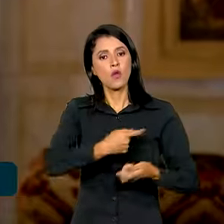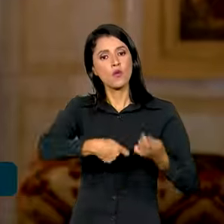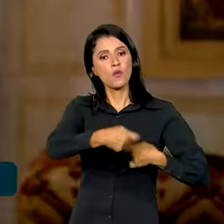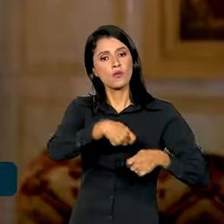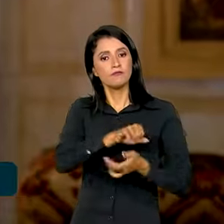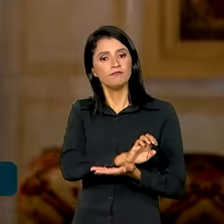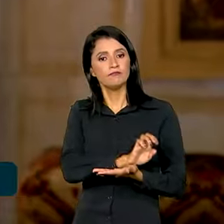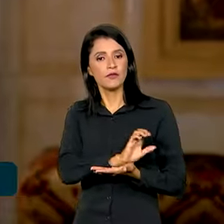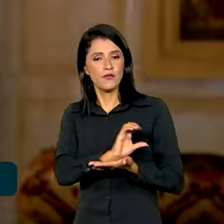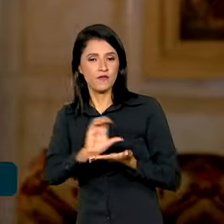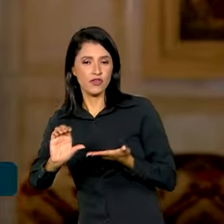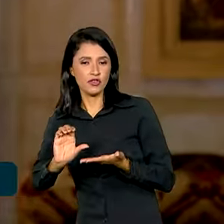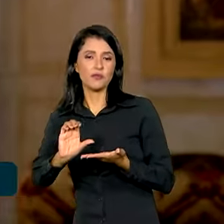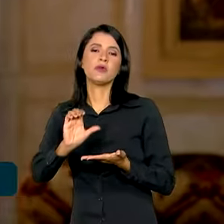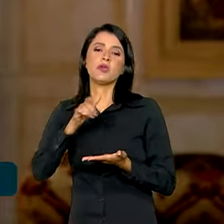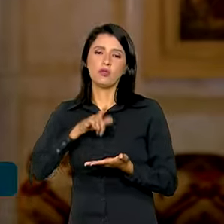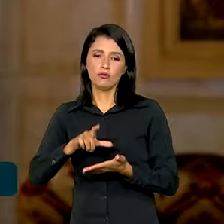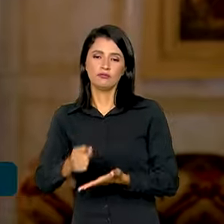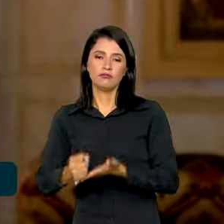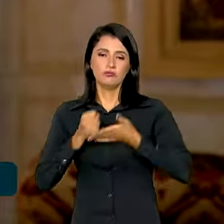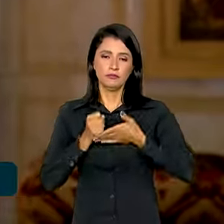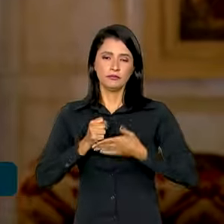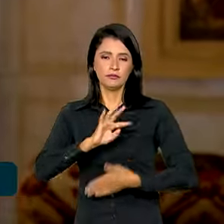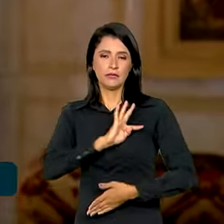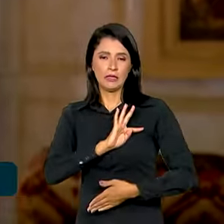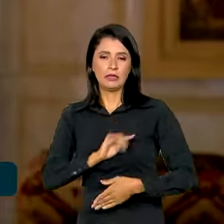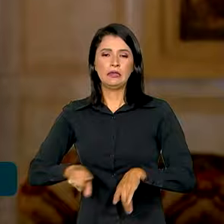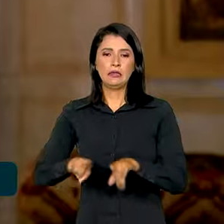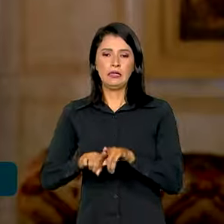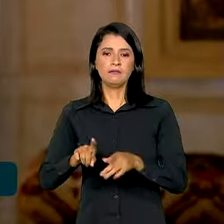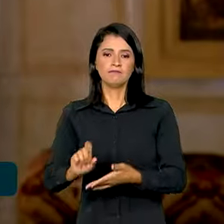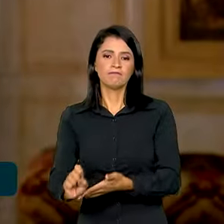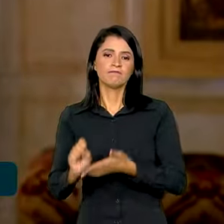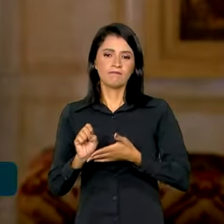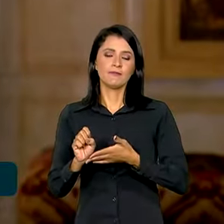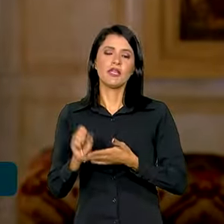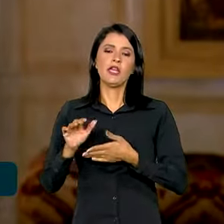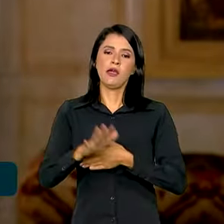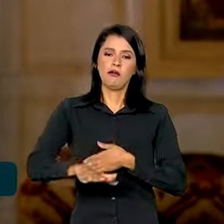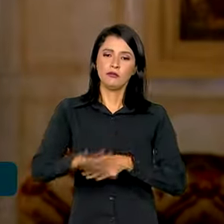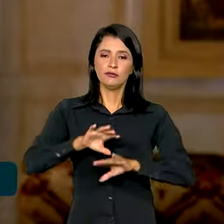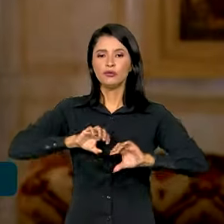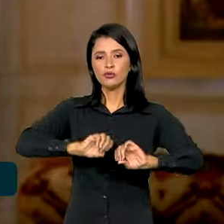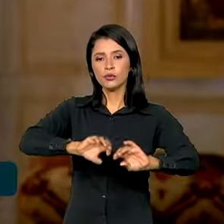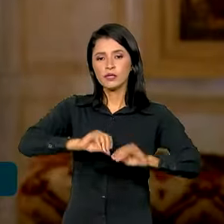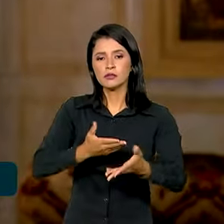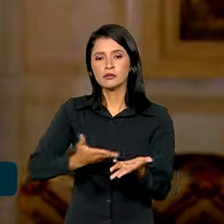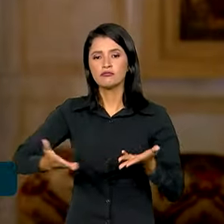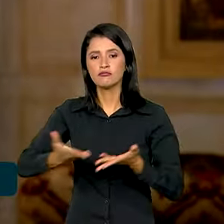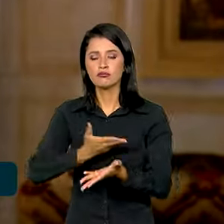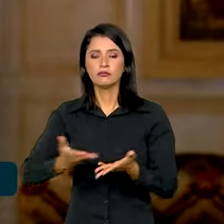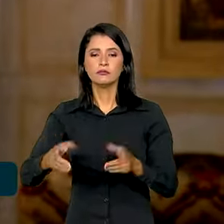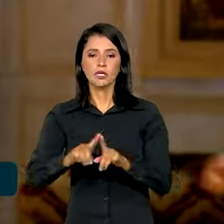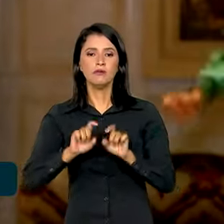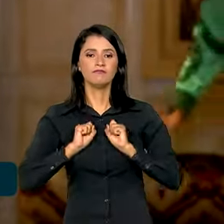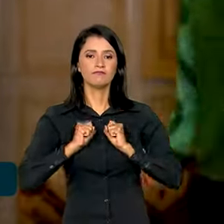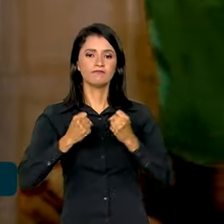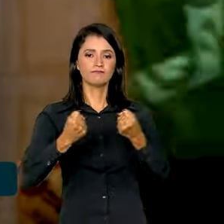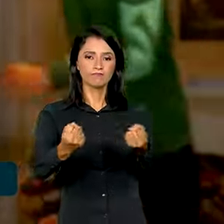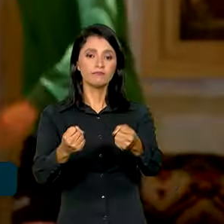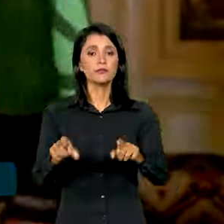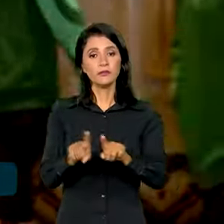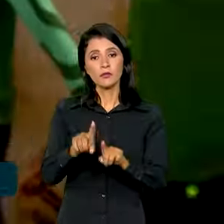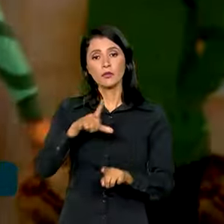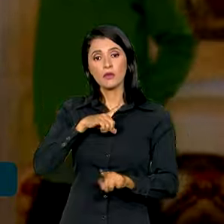investimentos, cooperação técnica e cooperação em educação, além de cooperação em defesa. E está